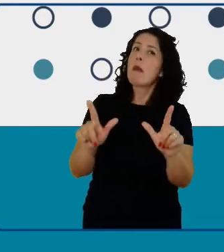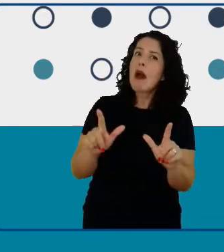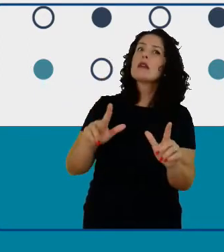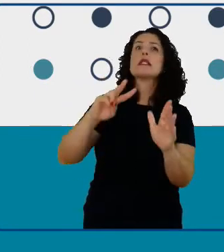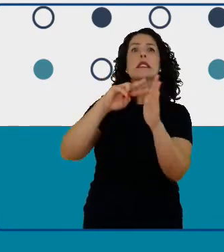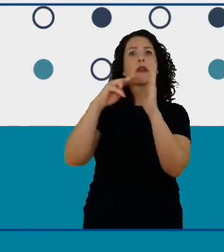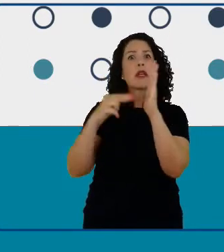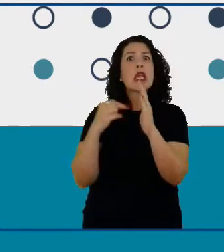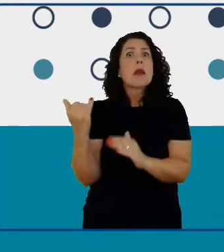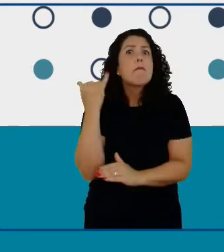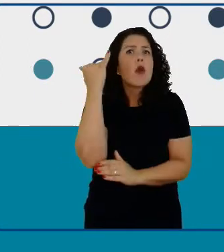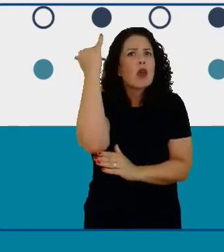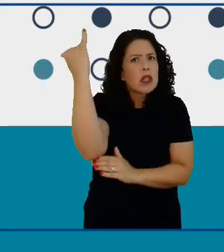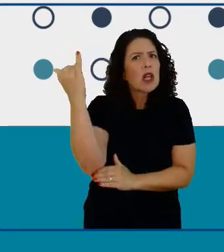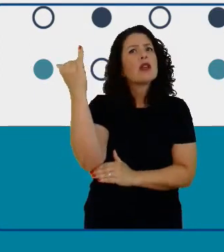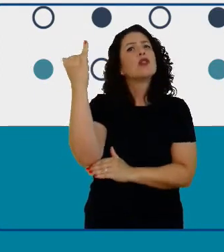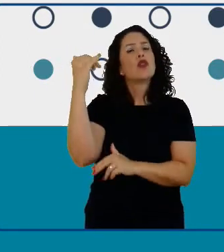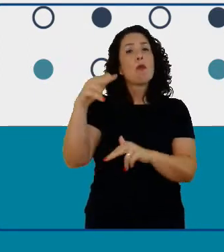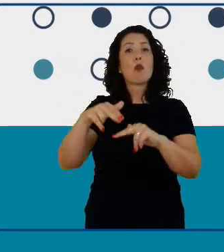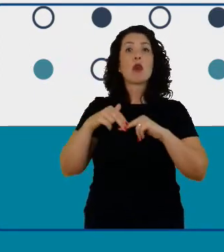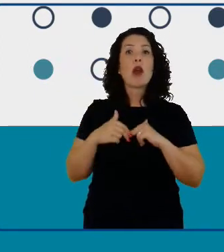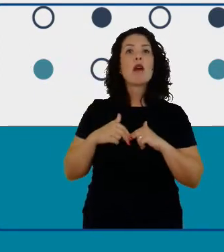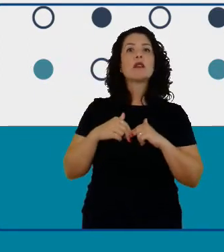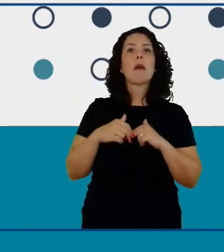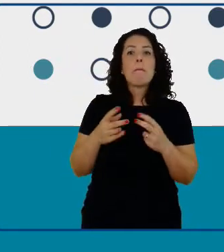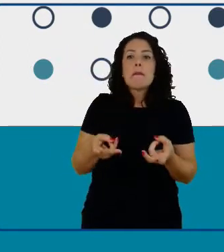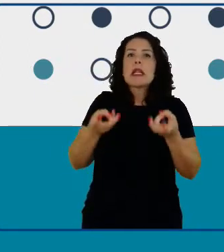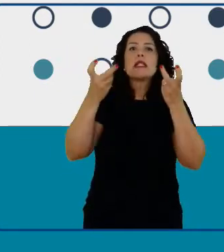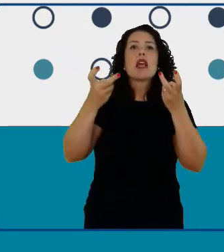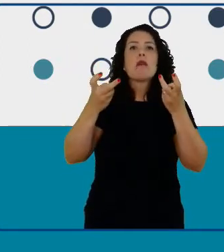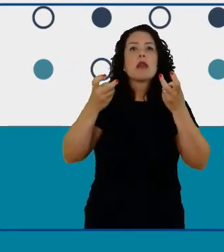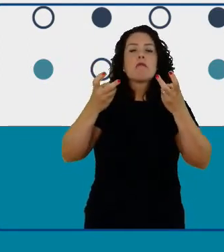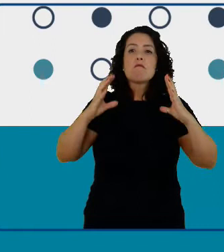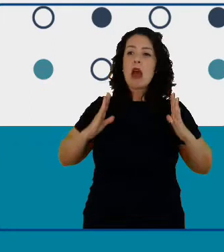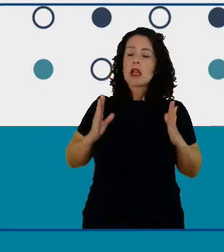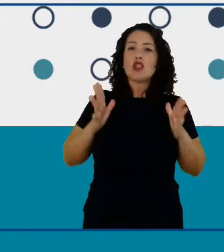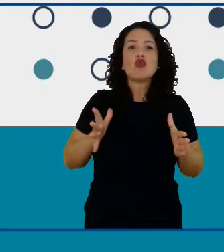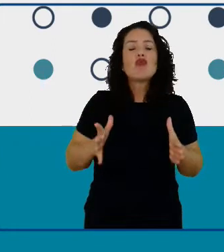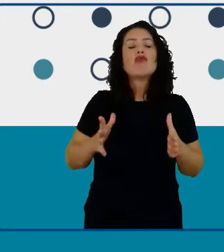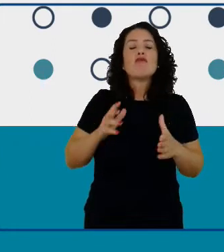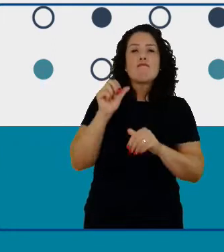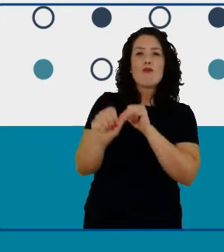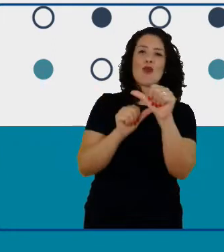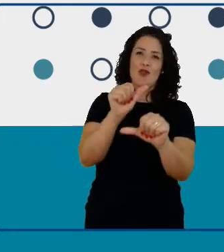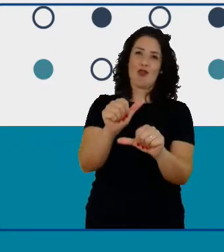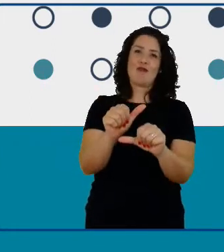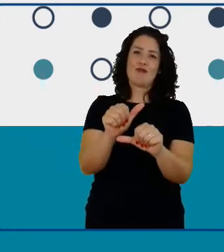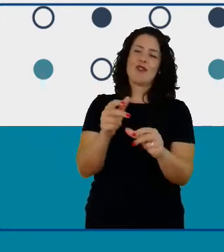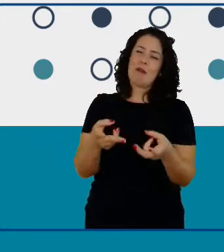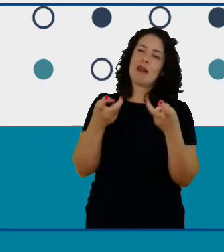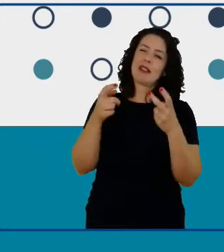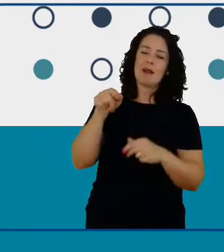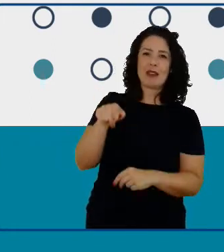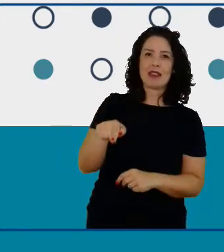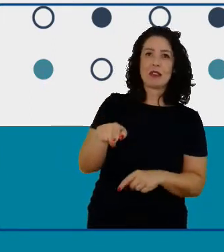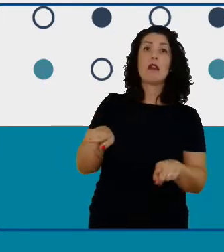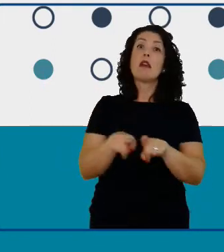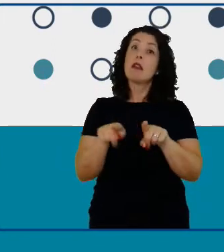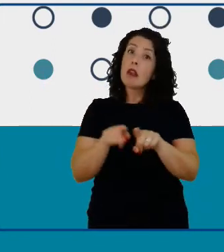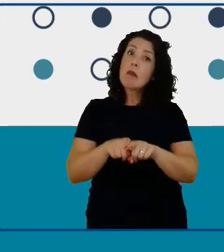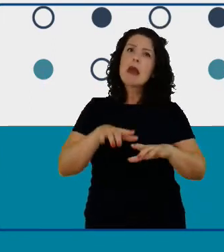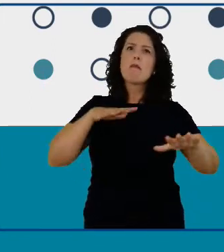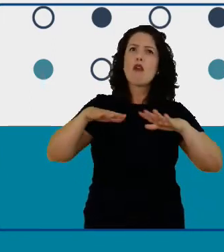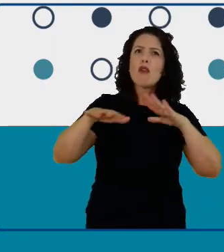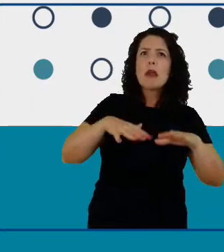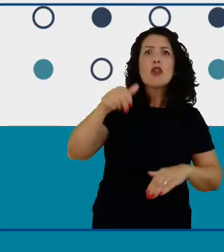de atitude então você vê que o STEM mudou para eles e o movimento para mulheres para as meninas foi